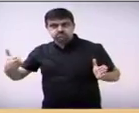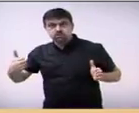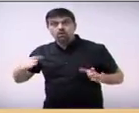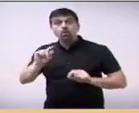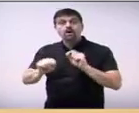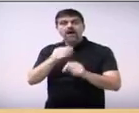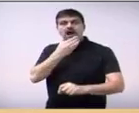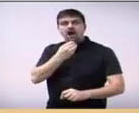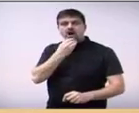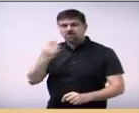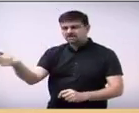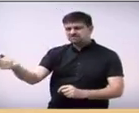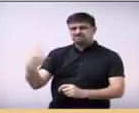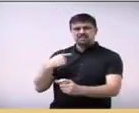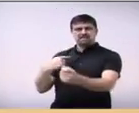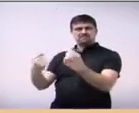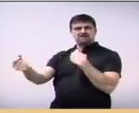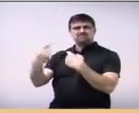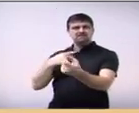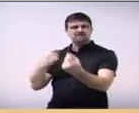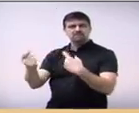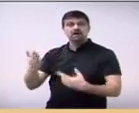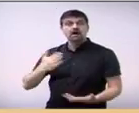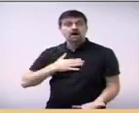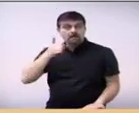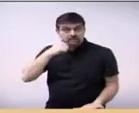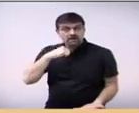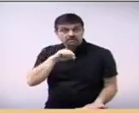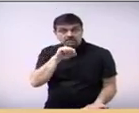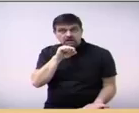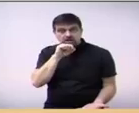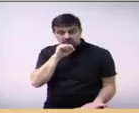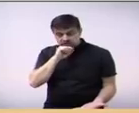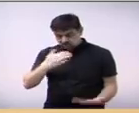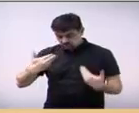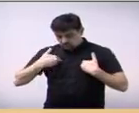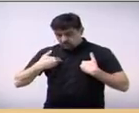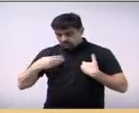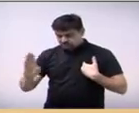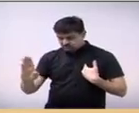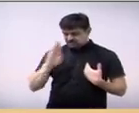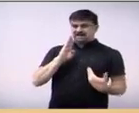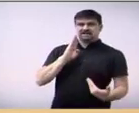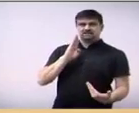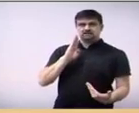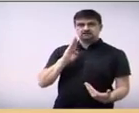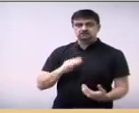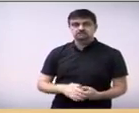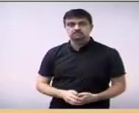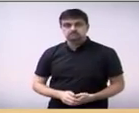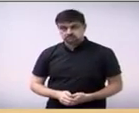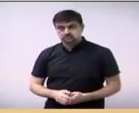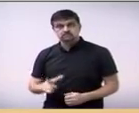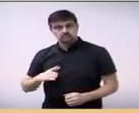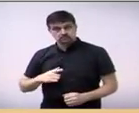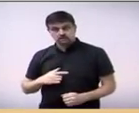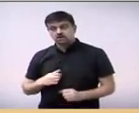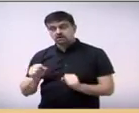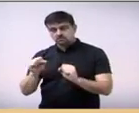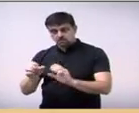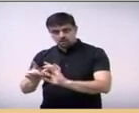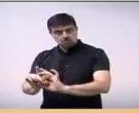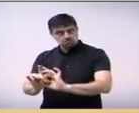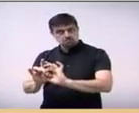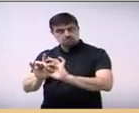ofendem ou a minha mãe ou a mim diretamente. Liberdade de expressão, senhores.